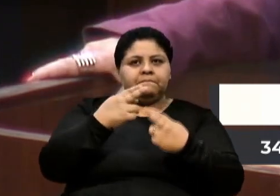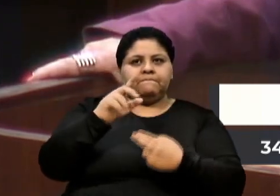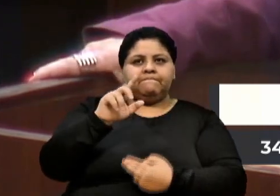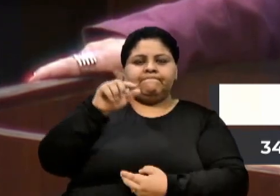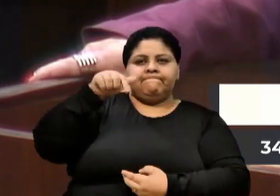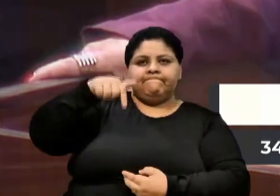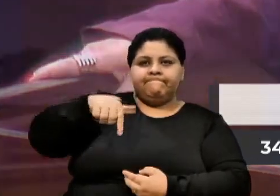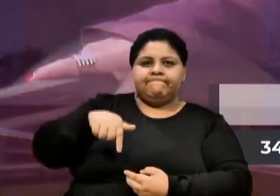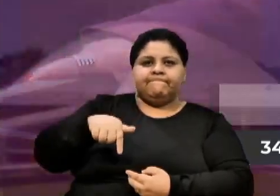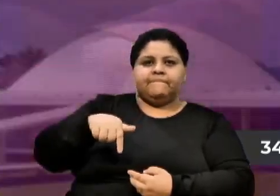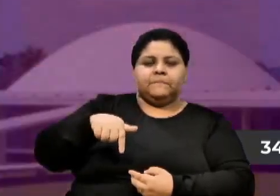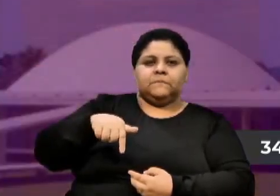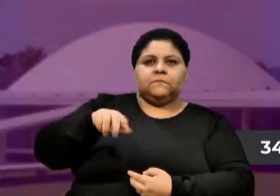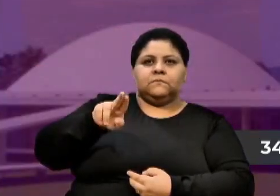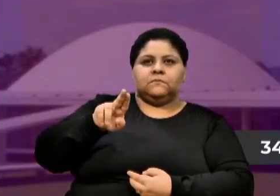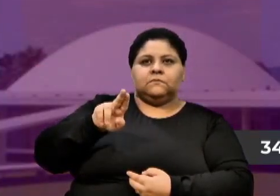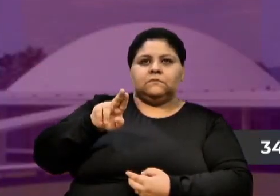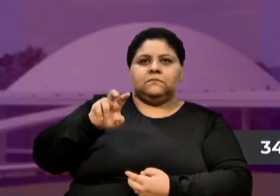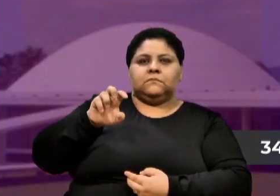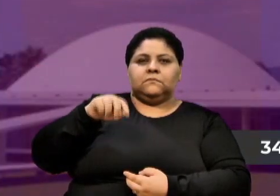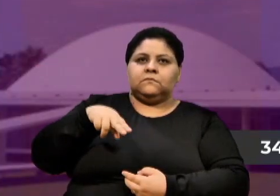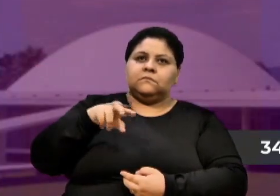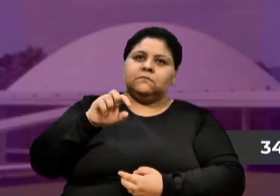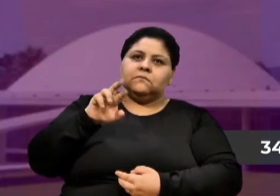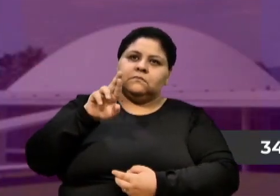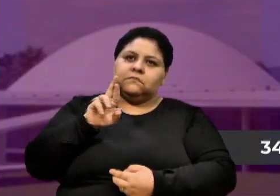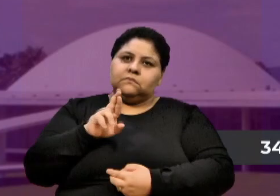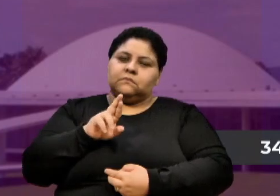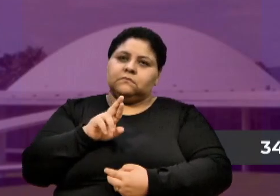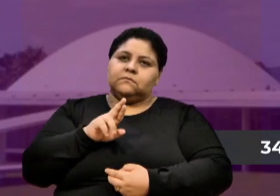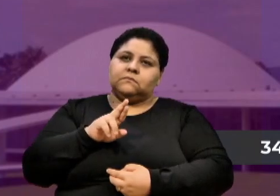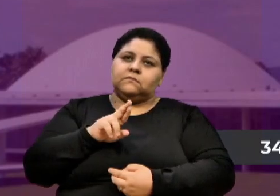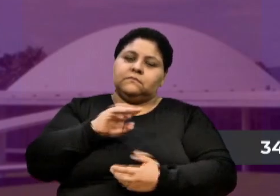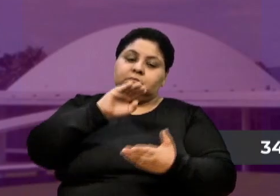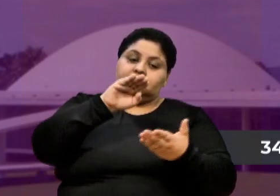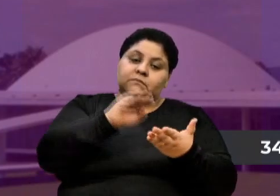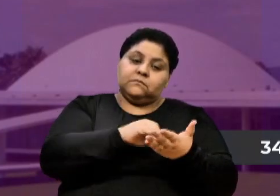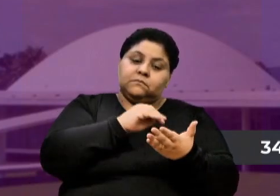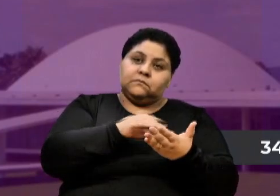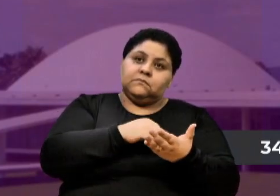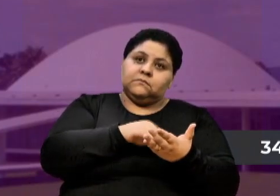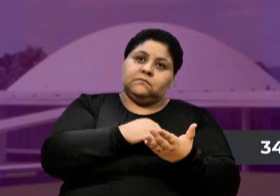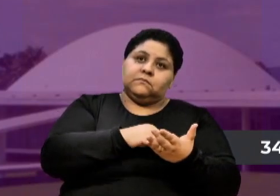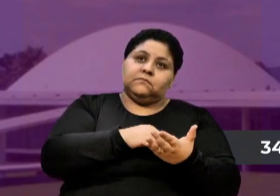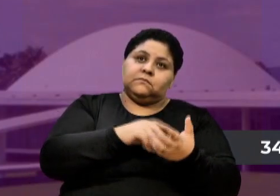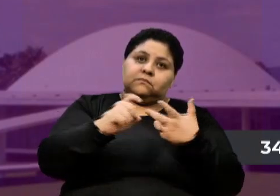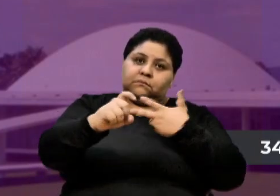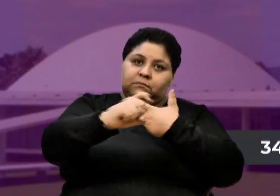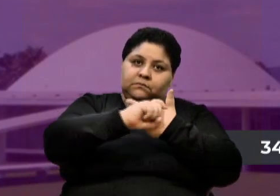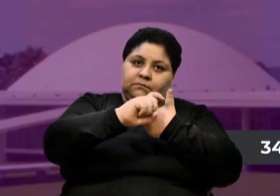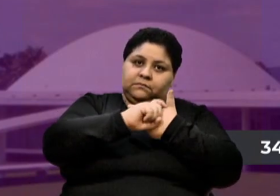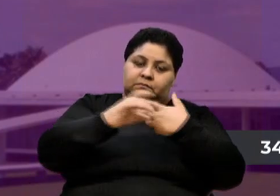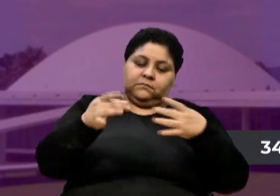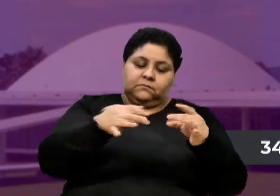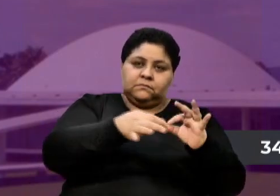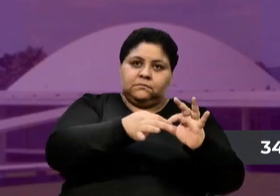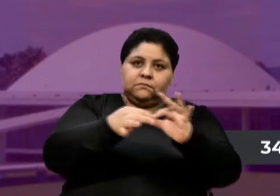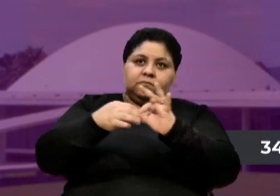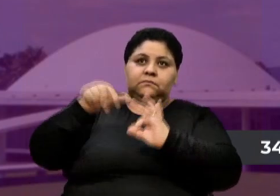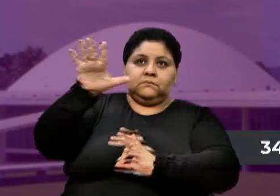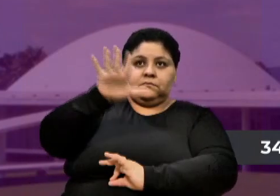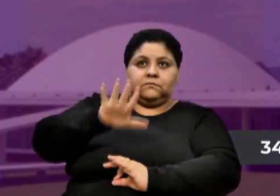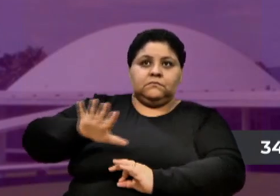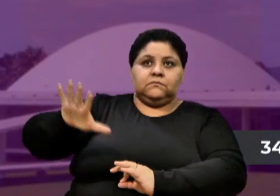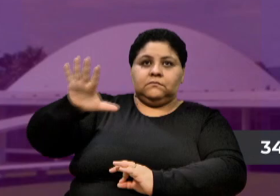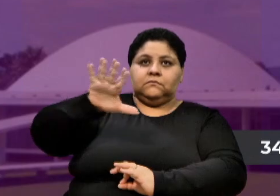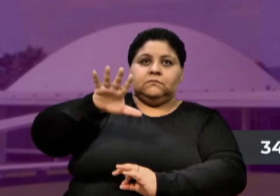é secretário executivo da União Nacional das Organizações Cooperativas Solidárias,